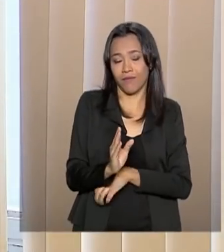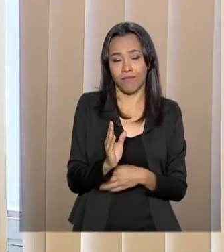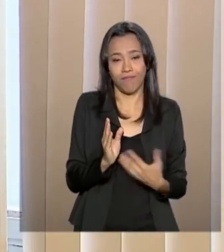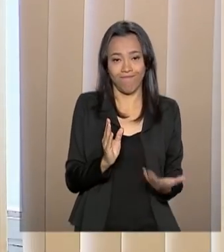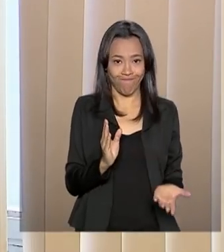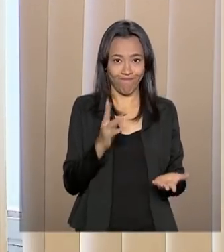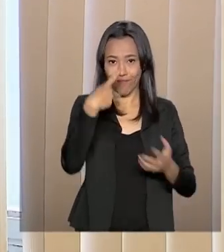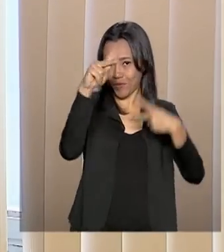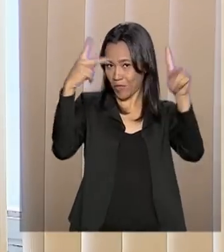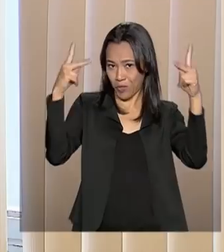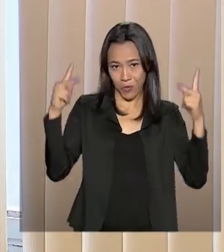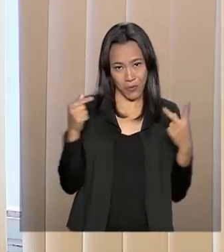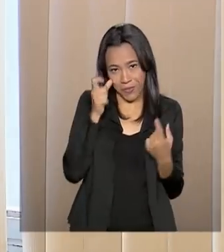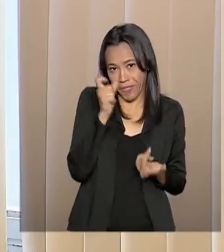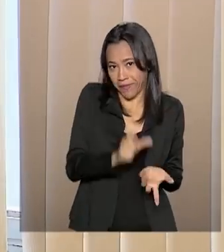diversos interesses.